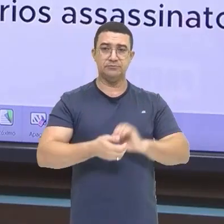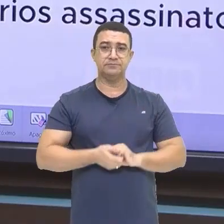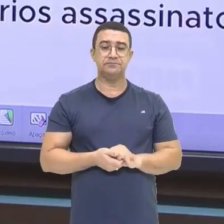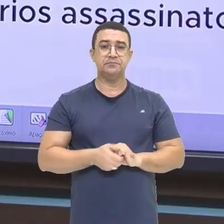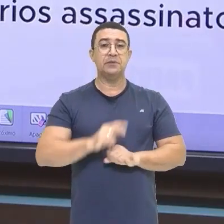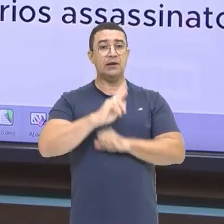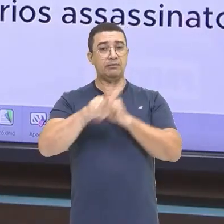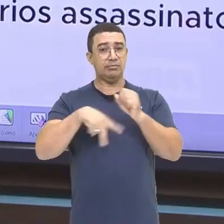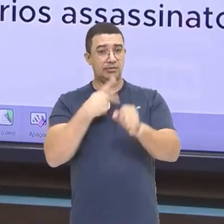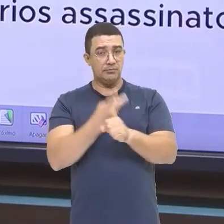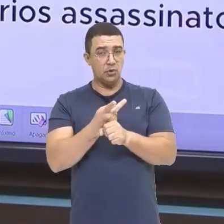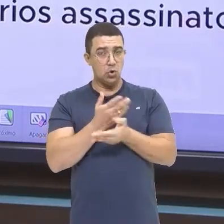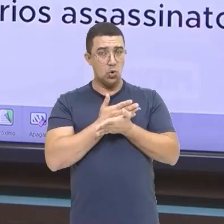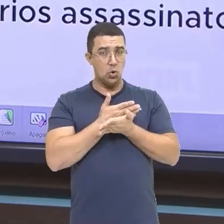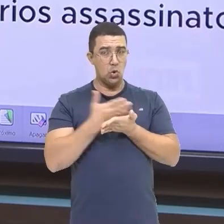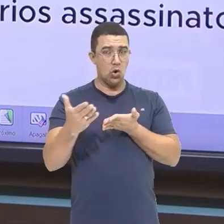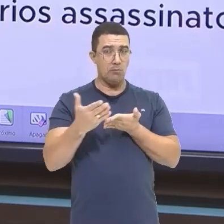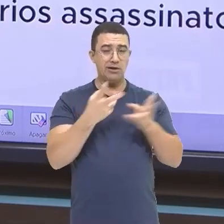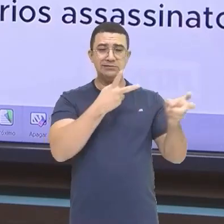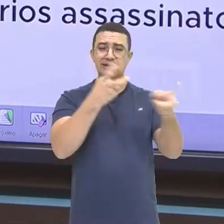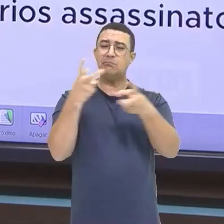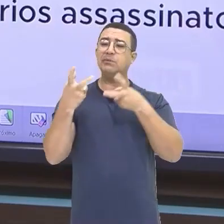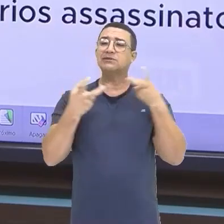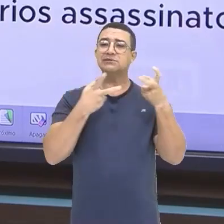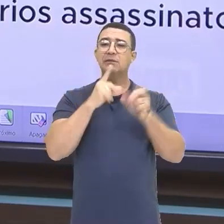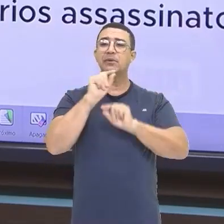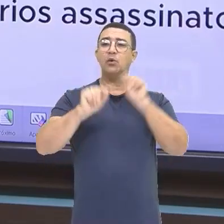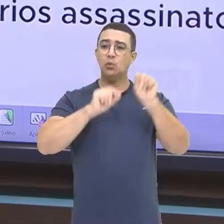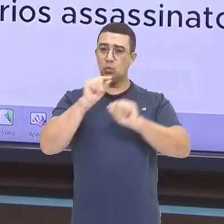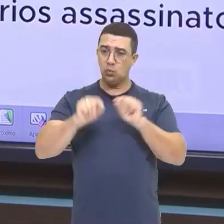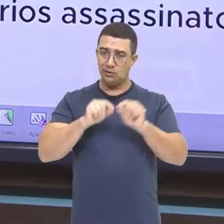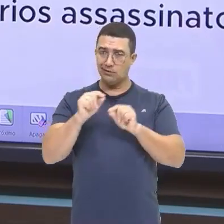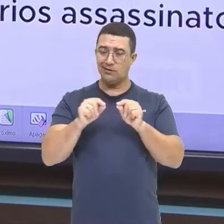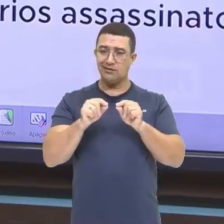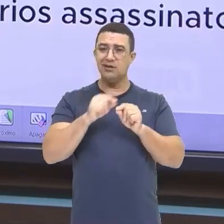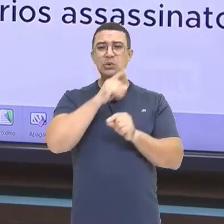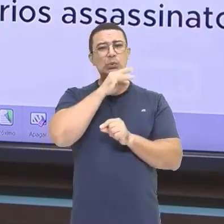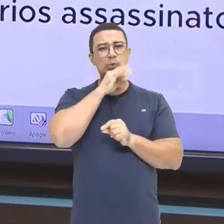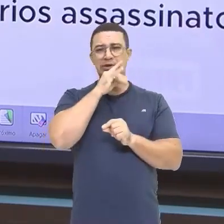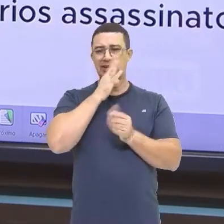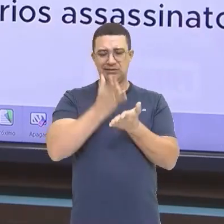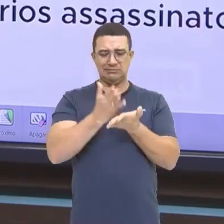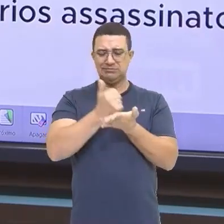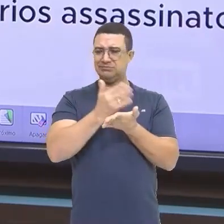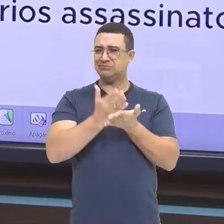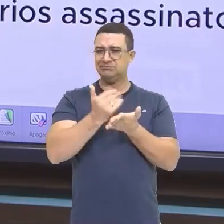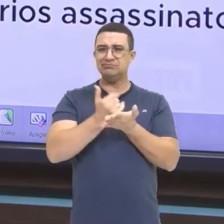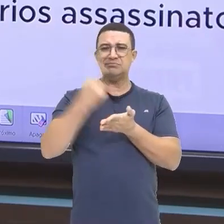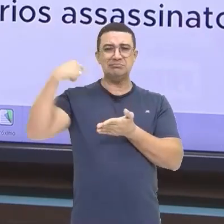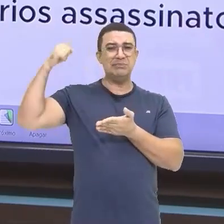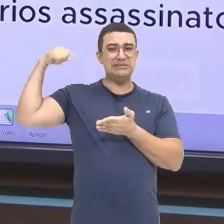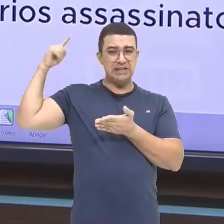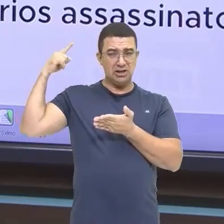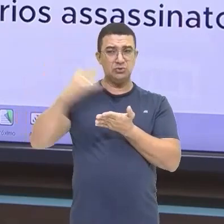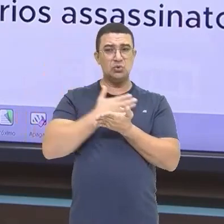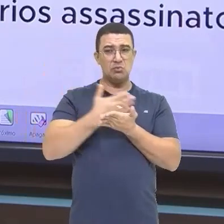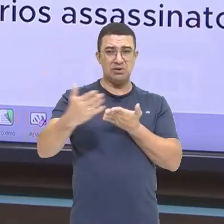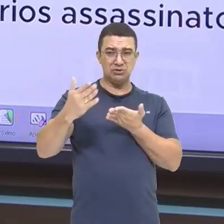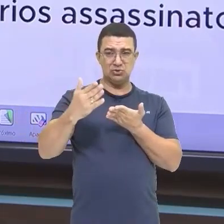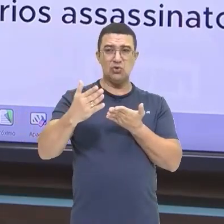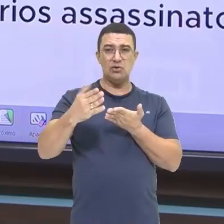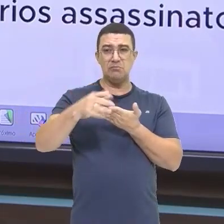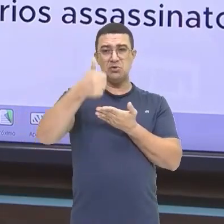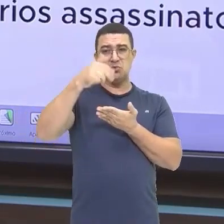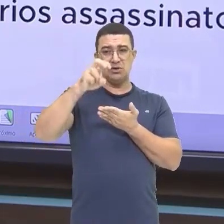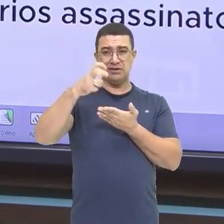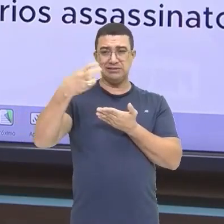disso a gente começa a observar aí Essa má distribuição desde essa década Desde esse período, dessa década